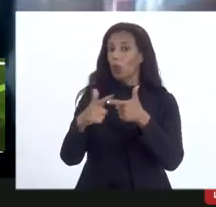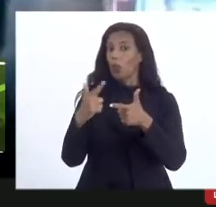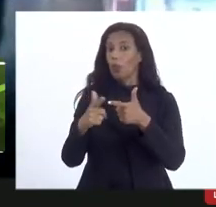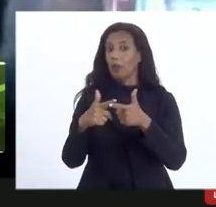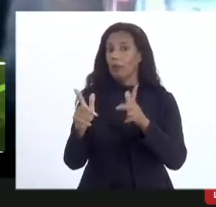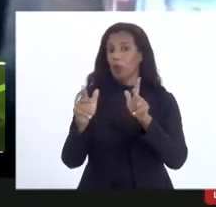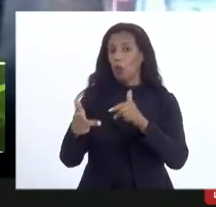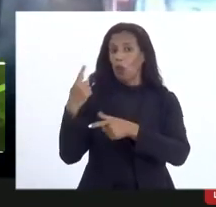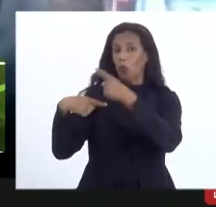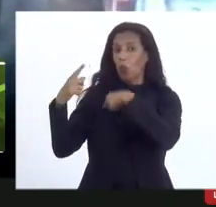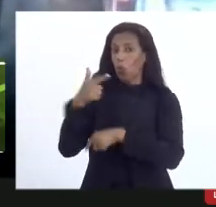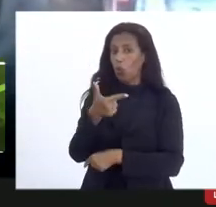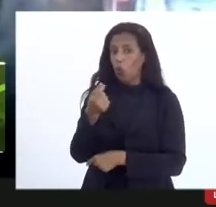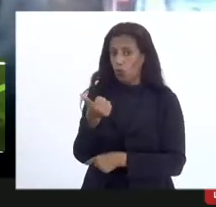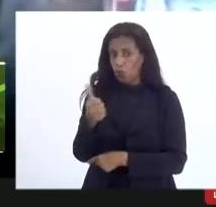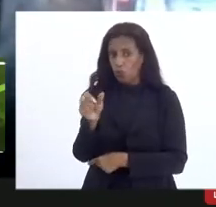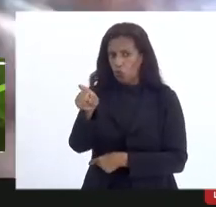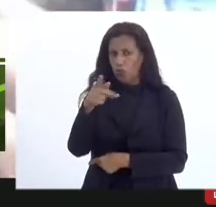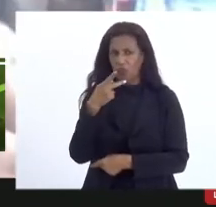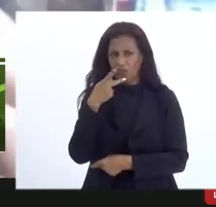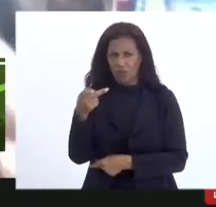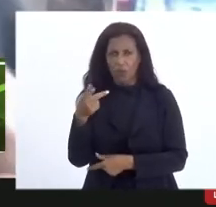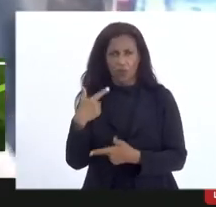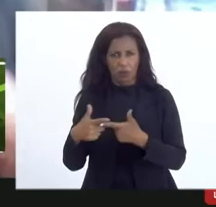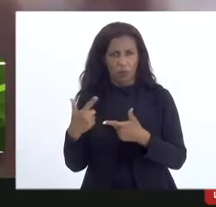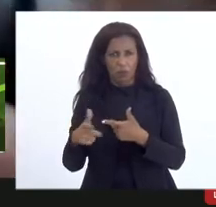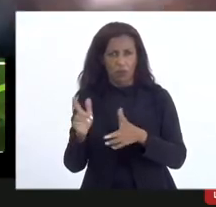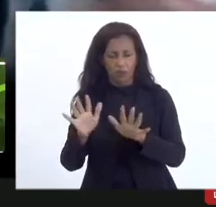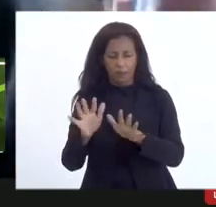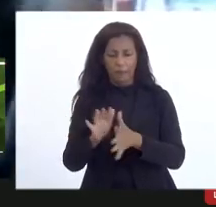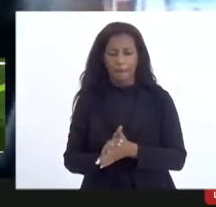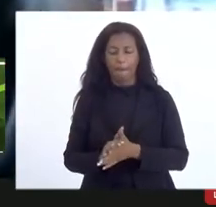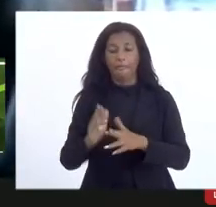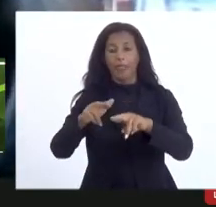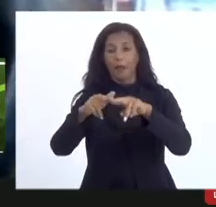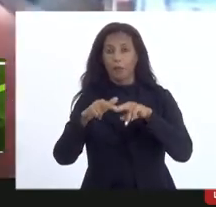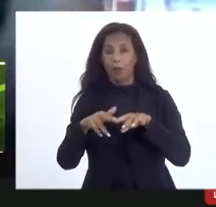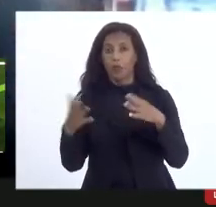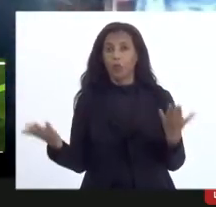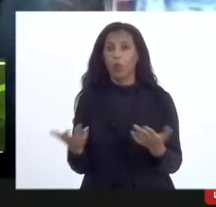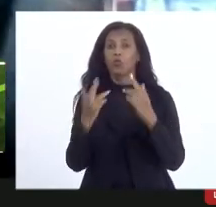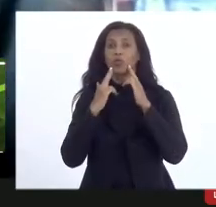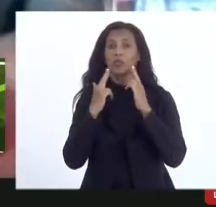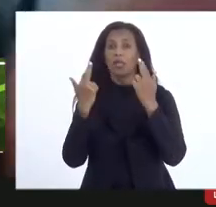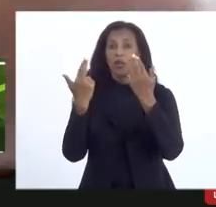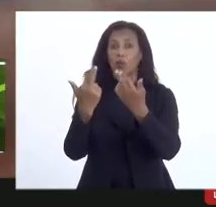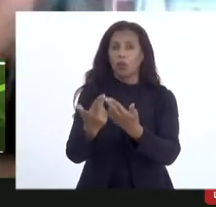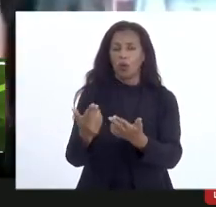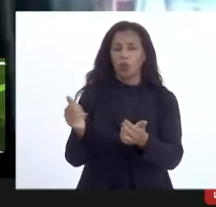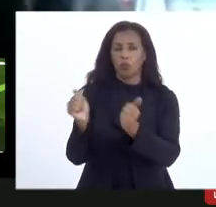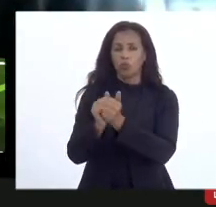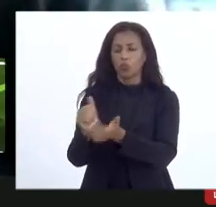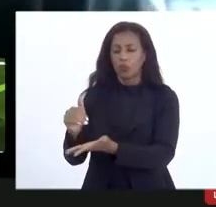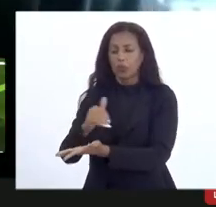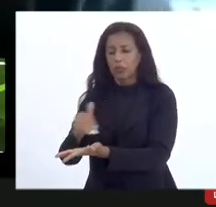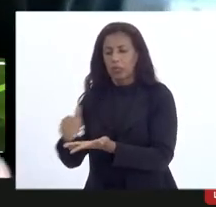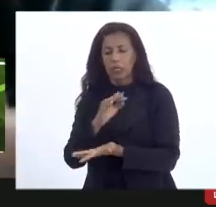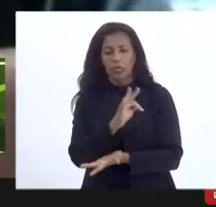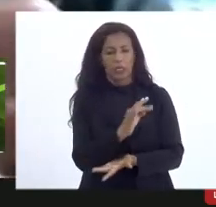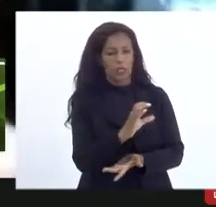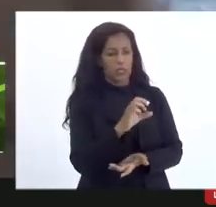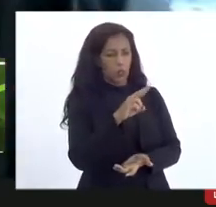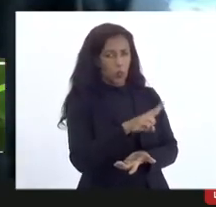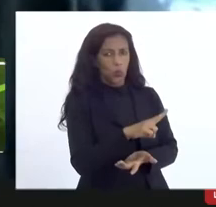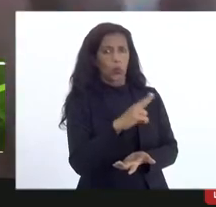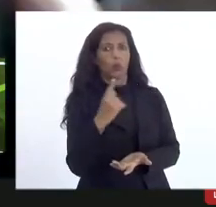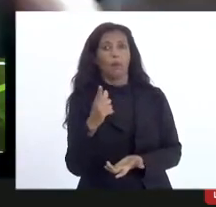de 2018 que você explicou que acabou vetado por isso a gente está fazendo essa audiência com a secretaria com o tribunal de contas para gente